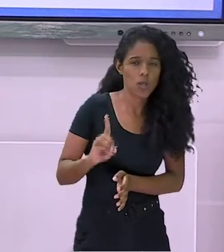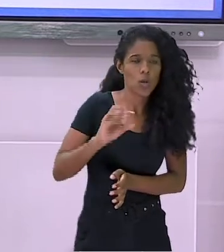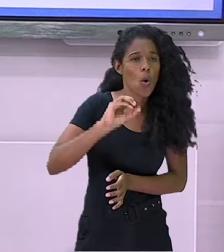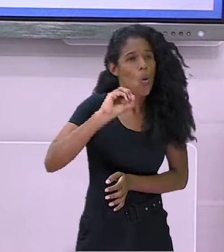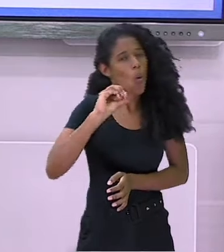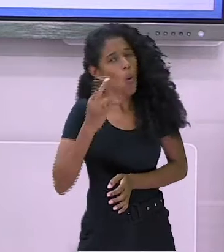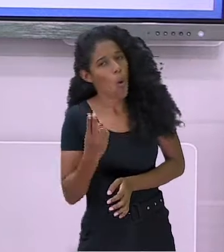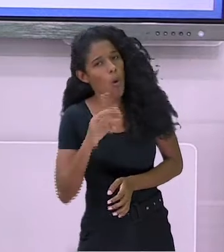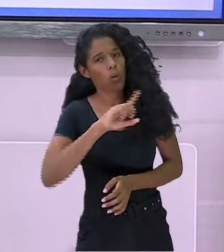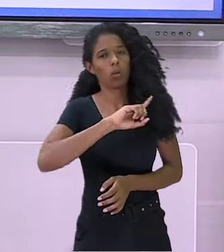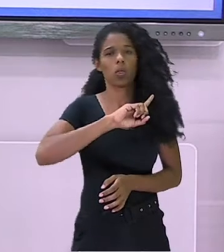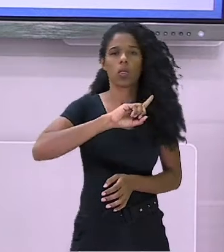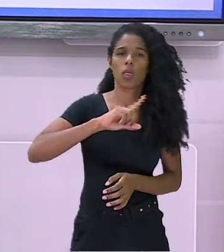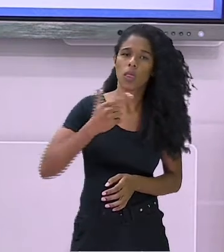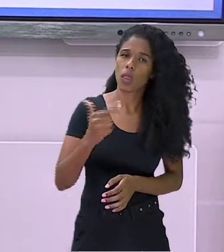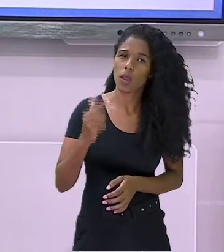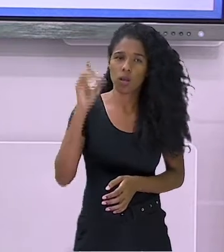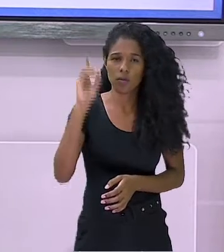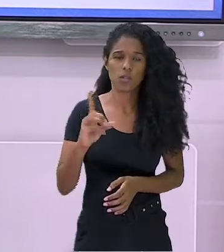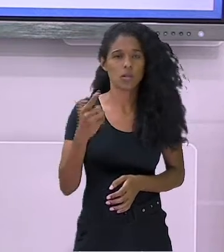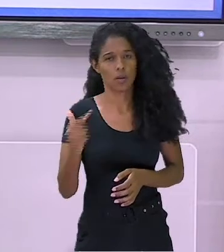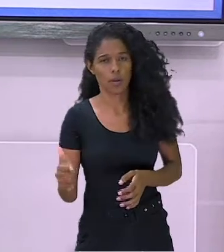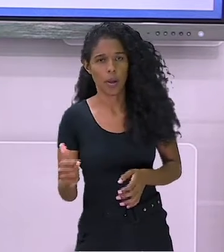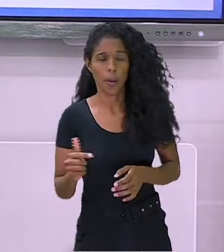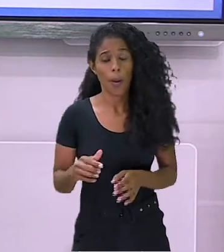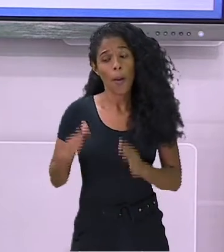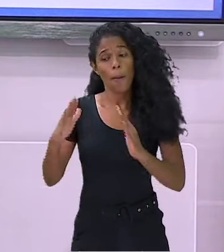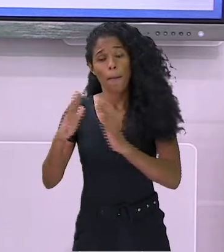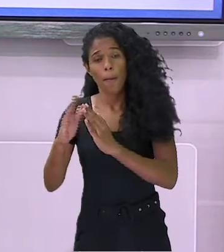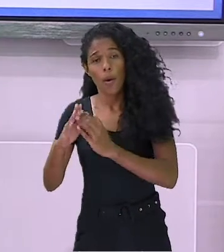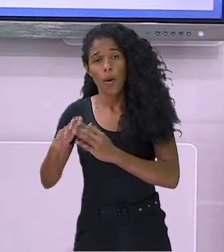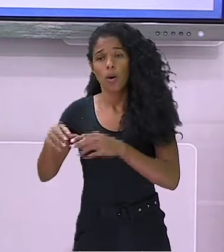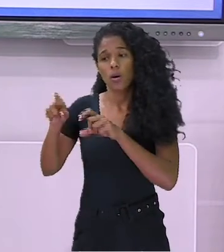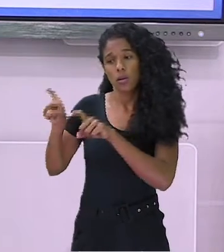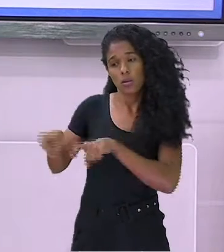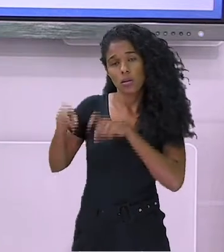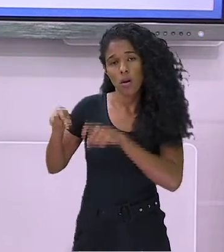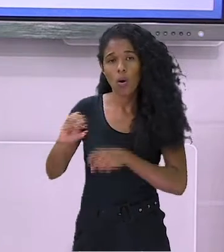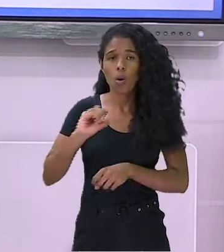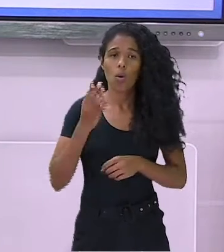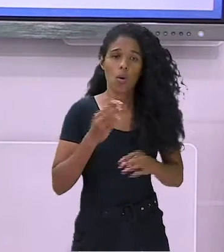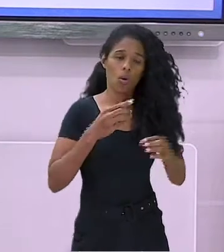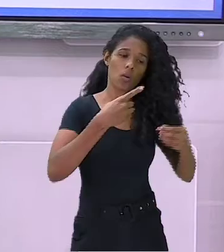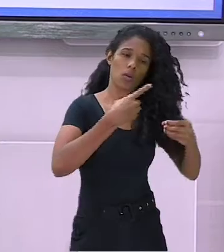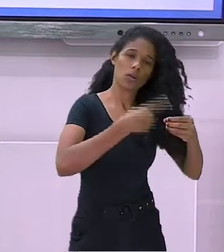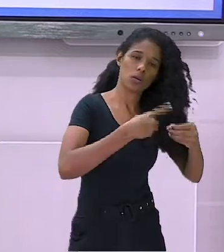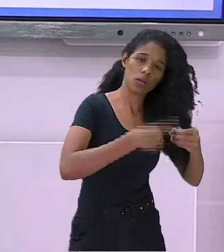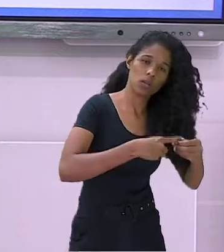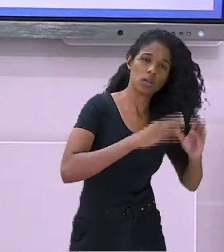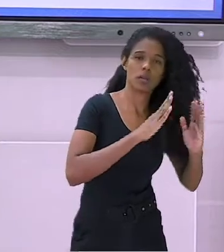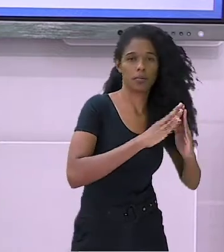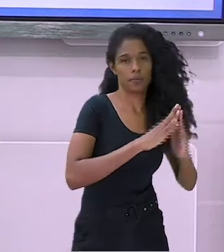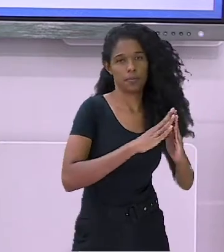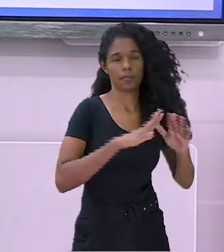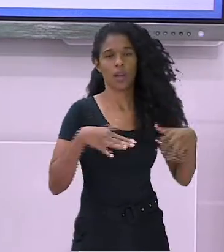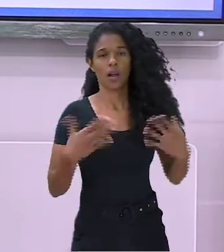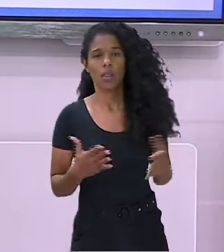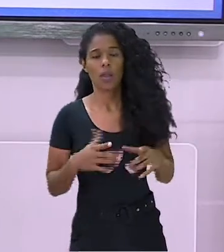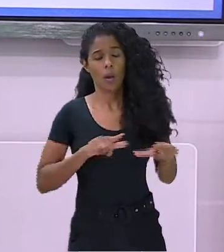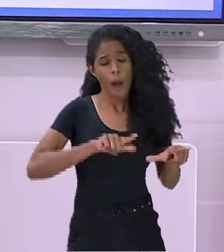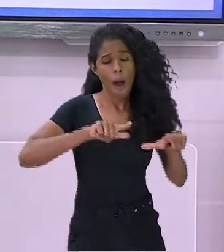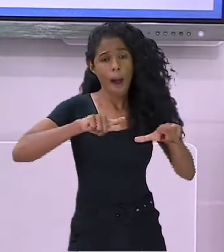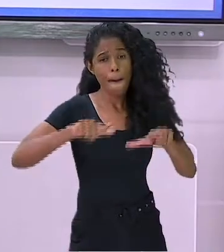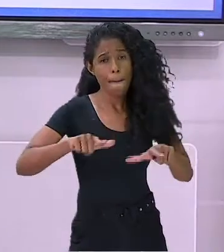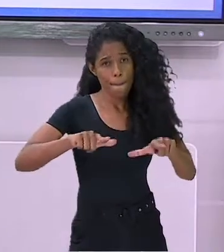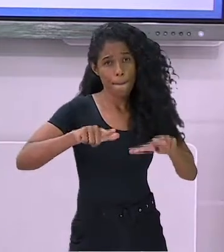moradores da zona urbana ou rural. A matrícula de alunos com deficiência tem aumentado consideravelmente nos